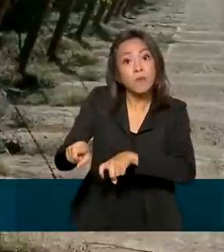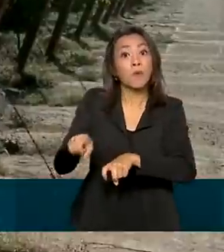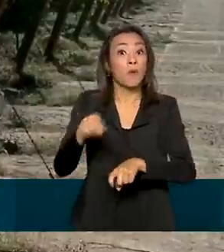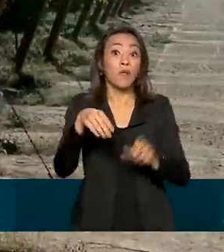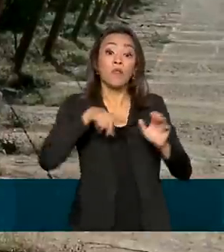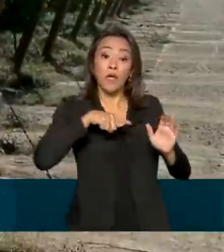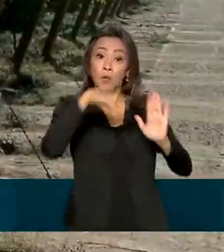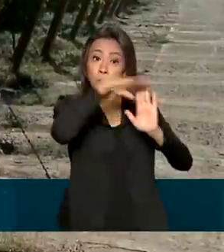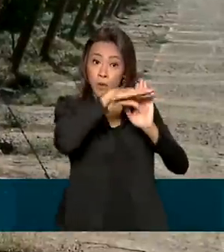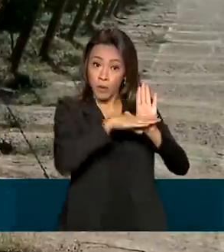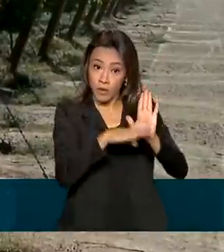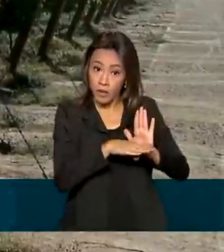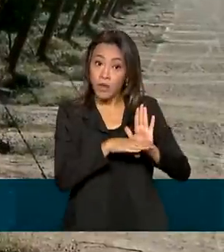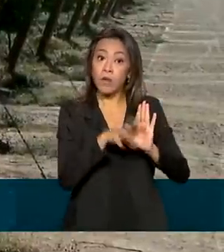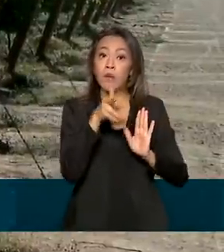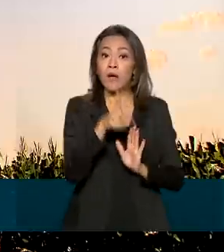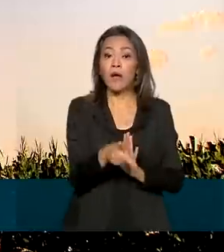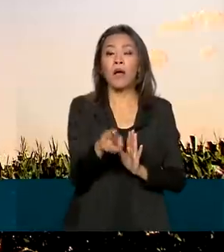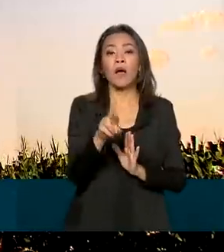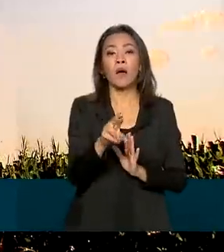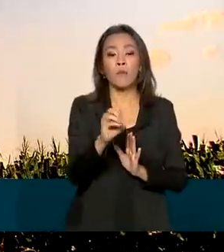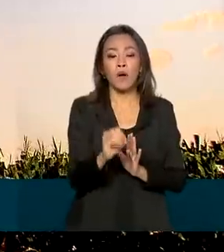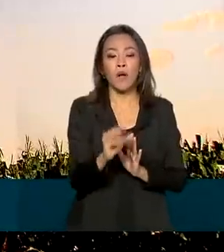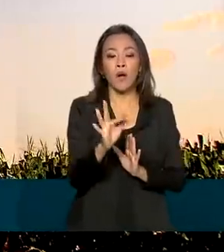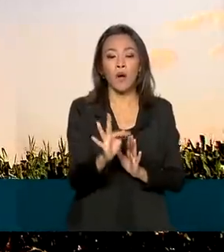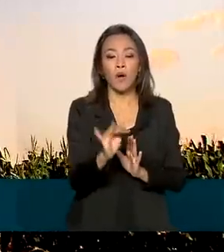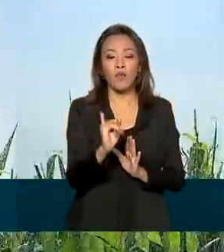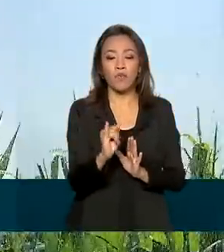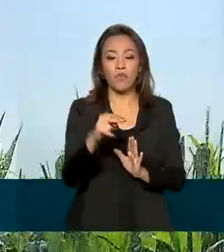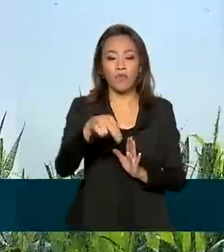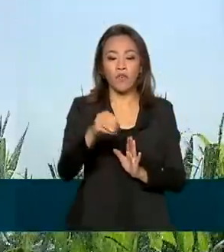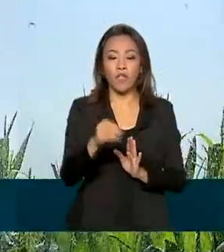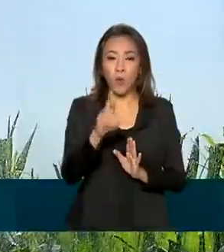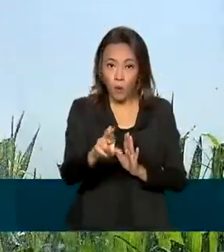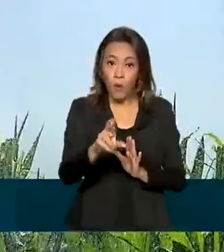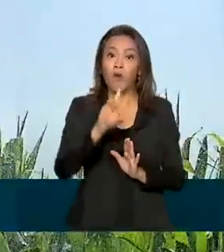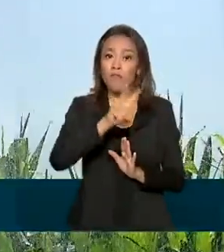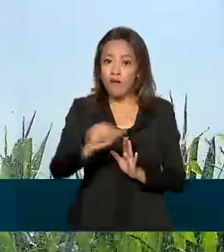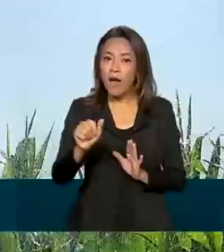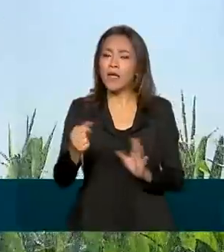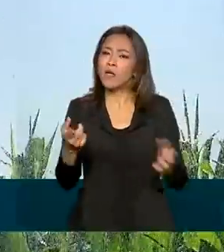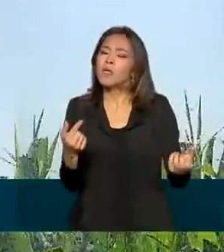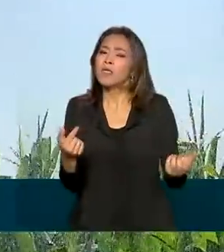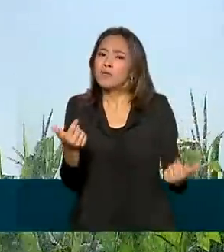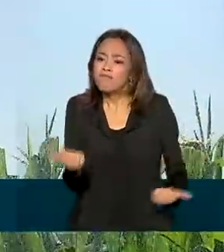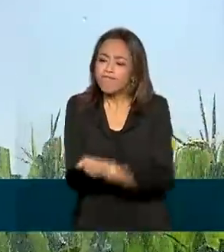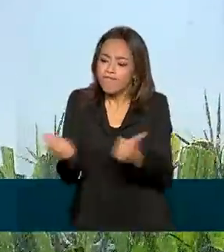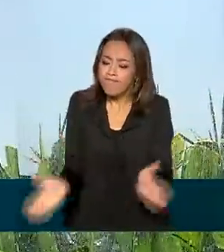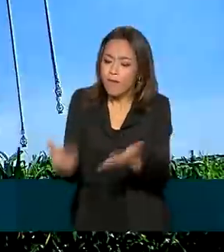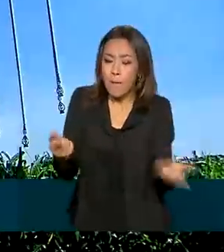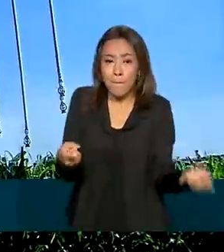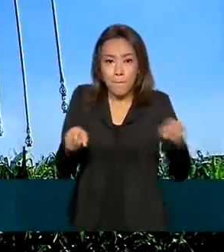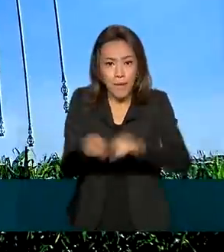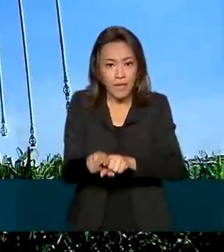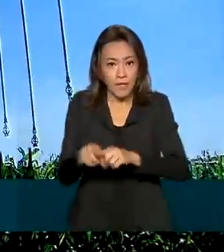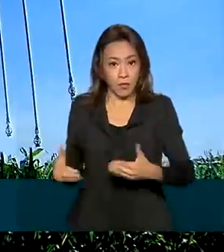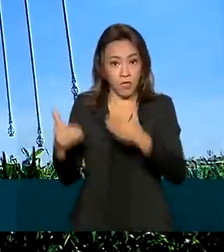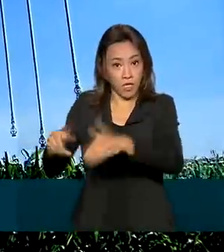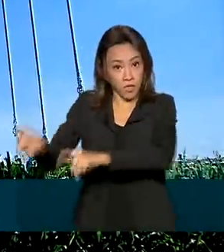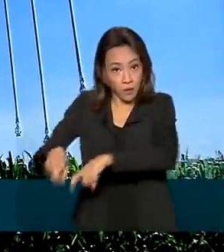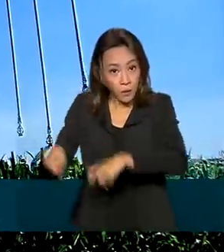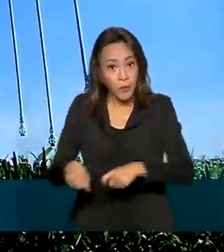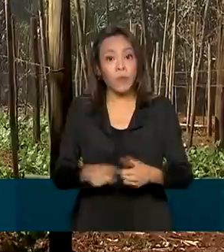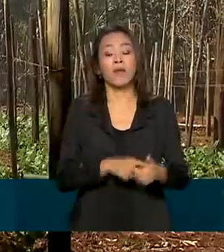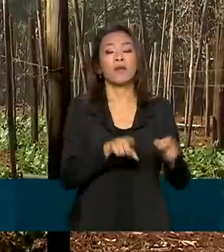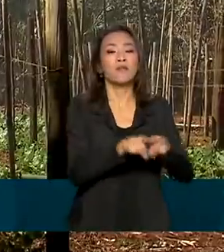Profinor vai fomentar a agricultura irrigada numa parceria do Ministério da Agricultura, Pecuária e